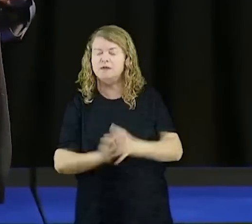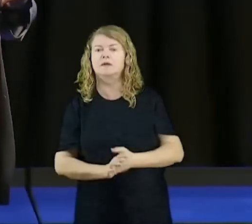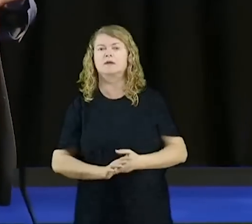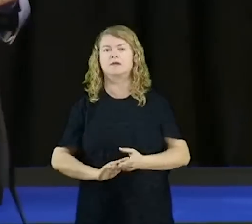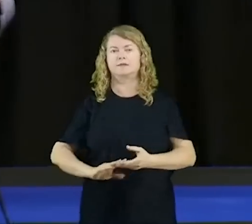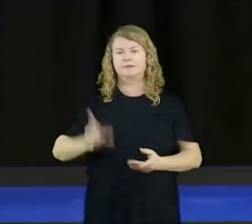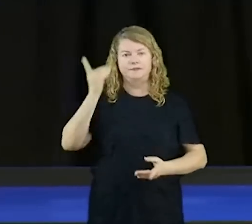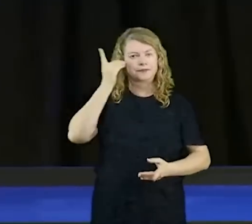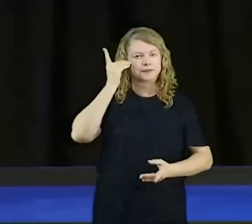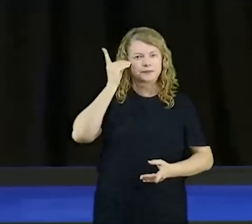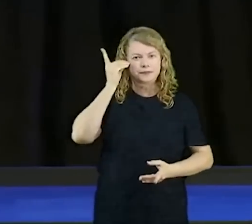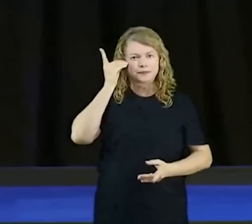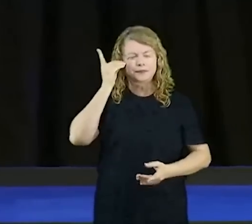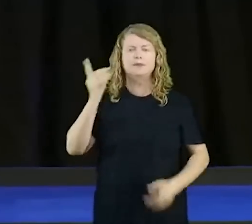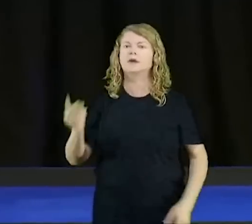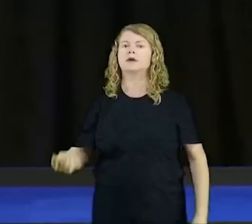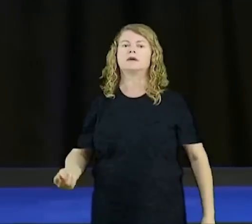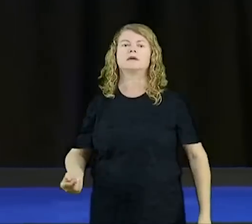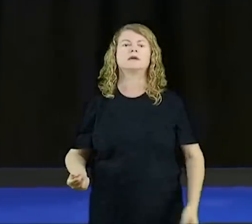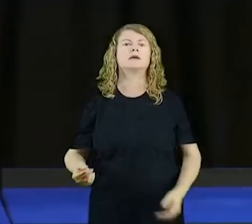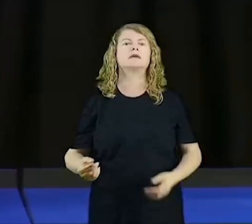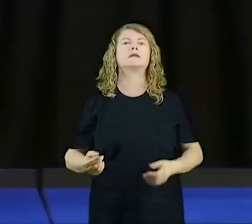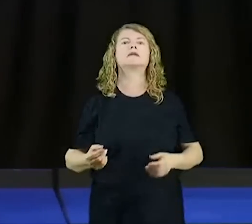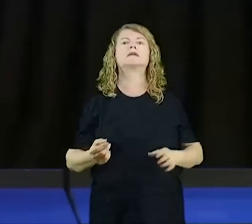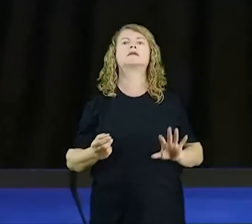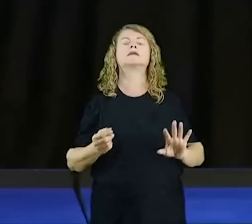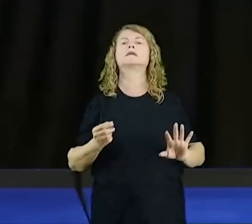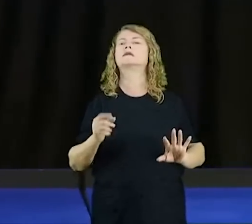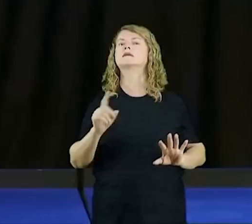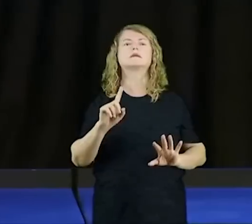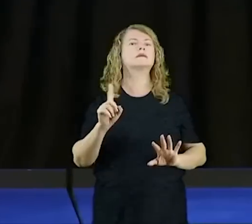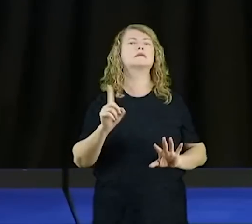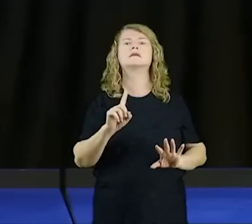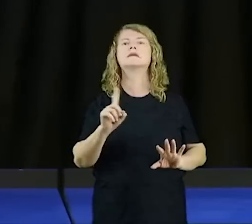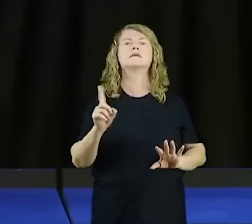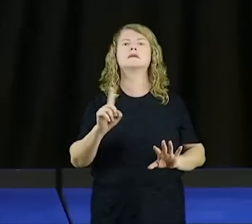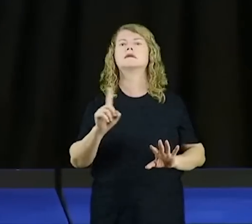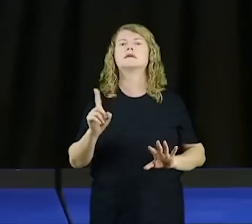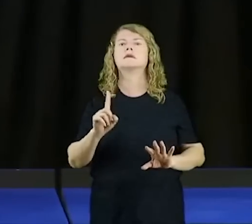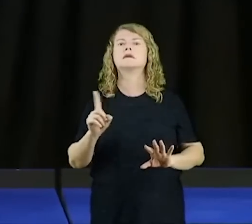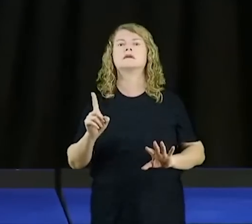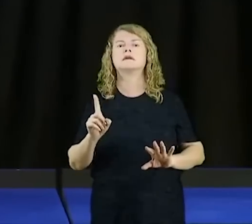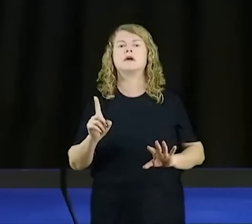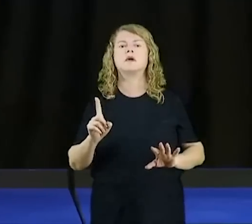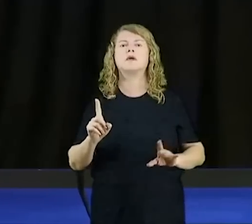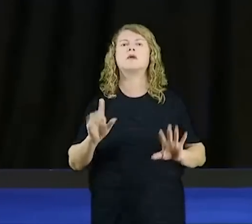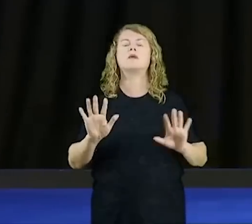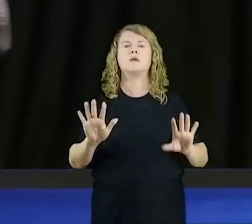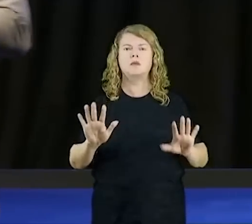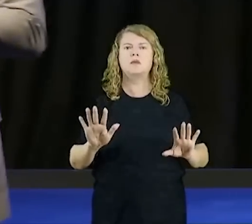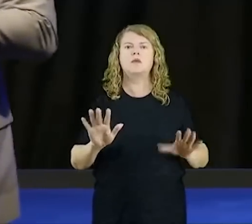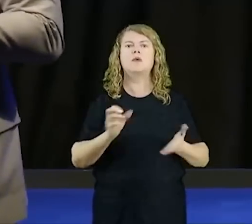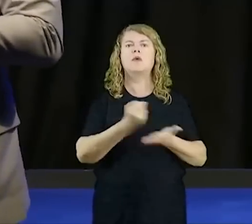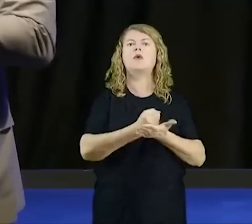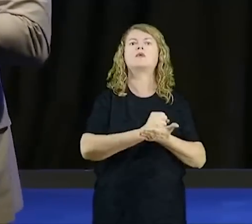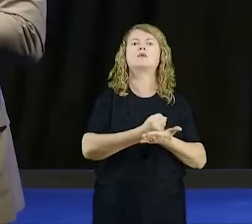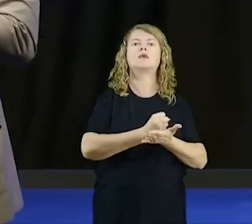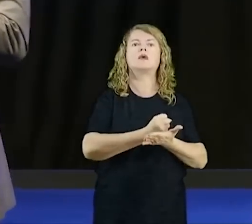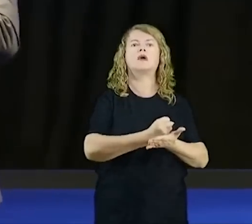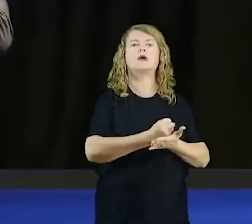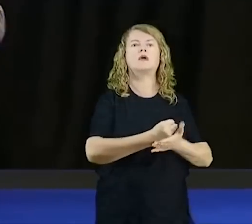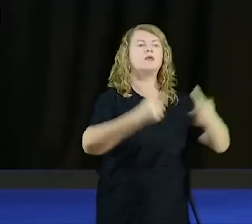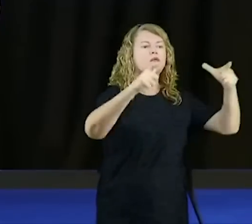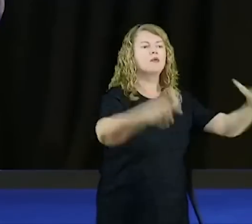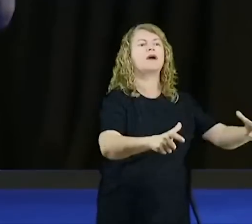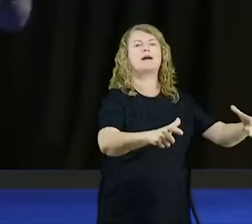Espíritos imundos, não são territoriais. E antes de você, já pular o vídeo, eu vou provar isso para você. Porque tem